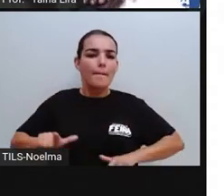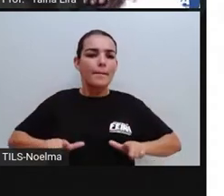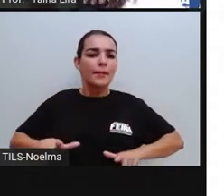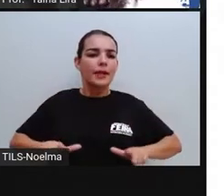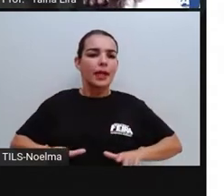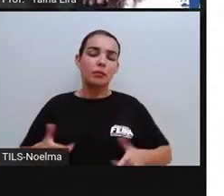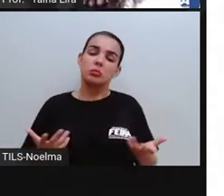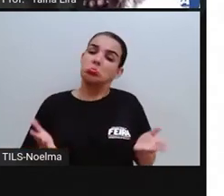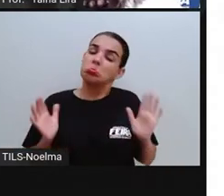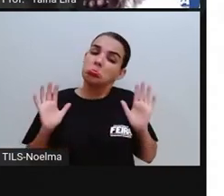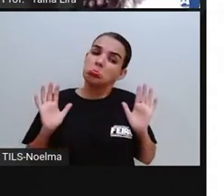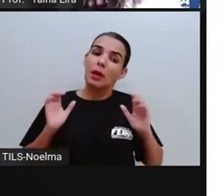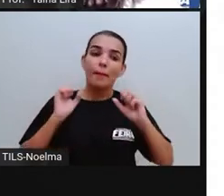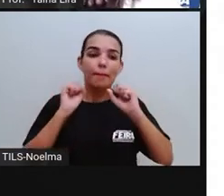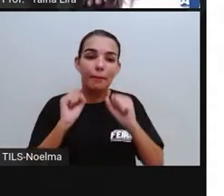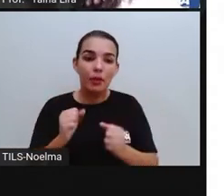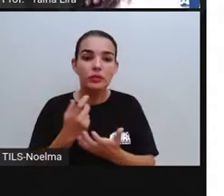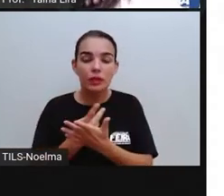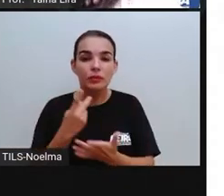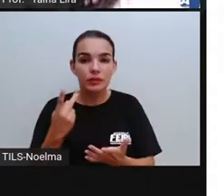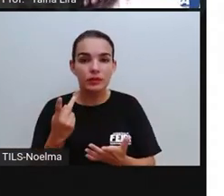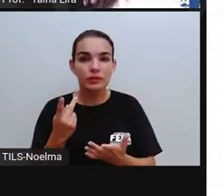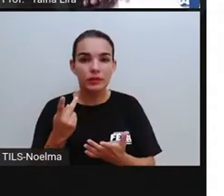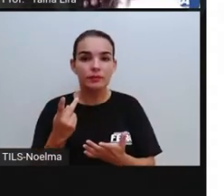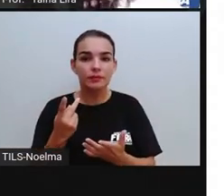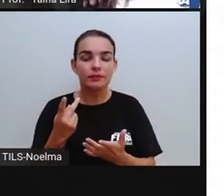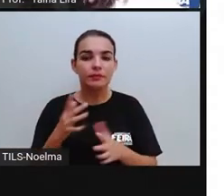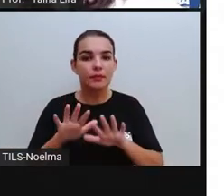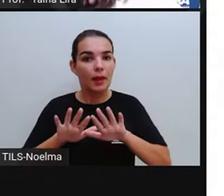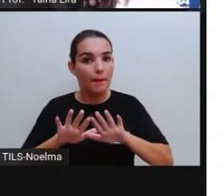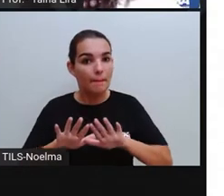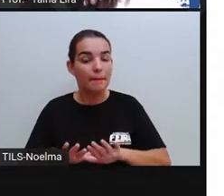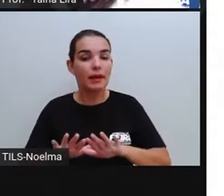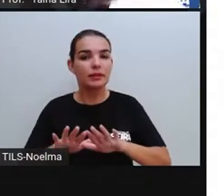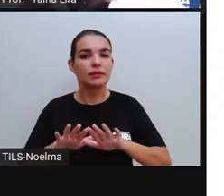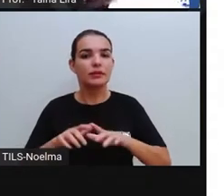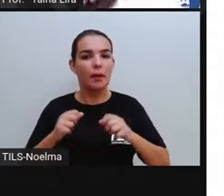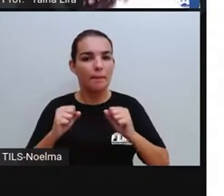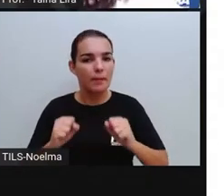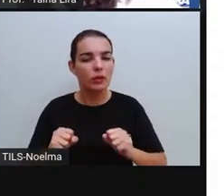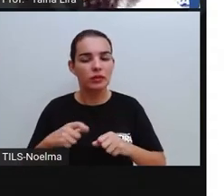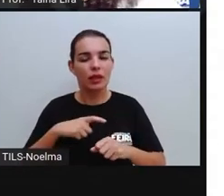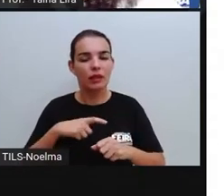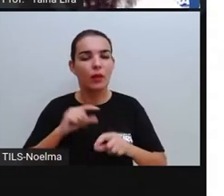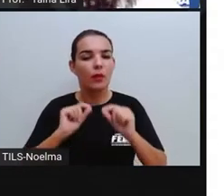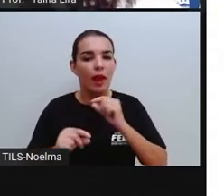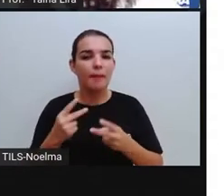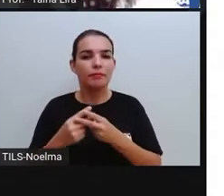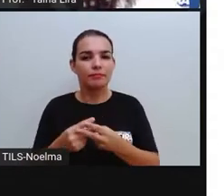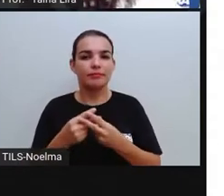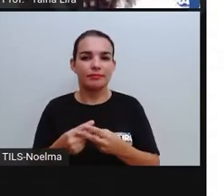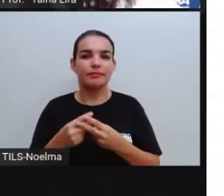são questões que podem acontecer. Então, são... E isso a gente tem que começar a pensar, tá?